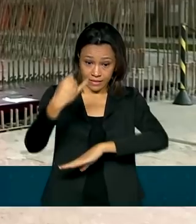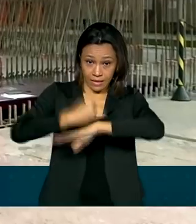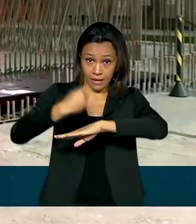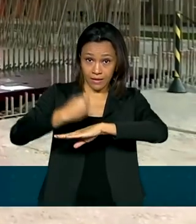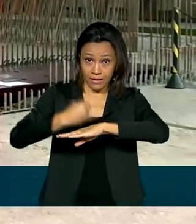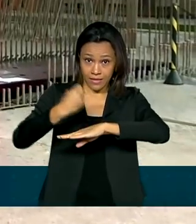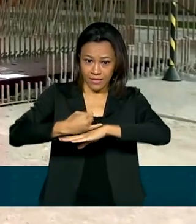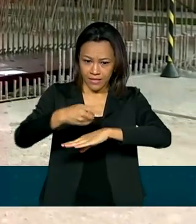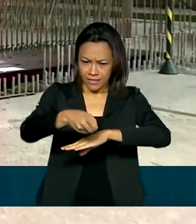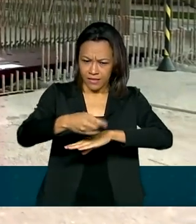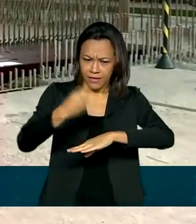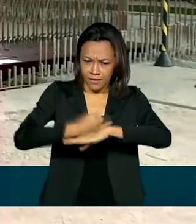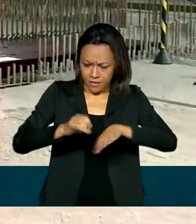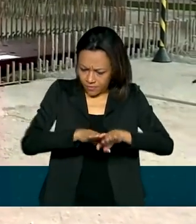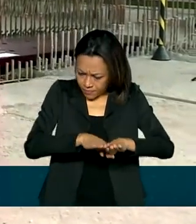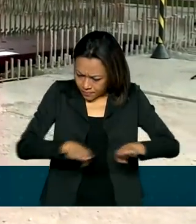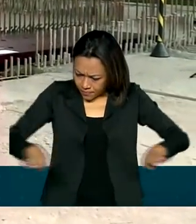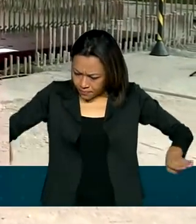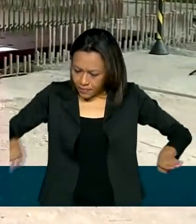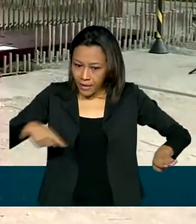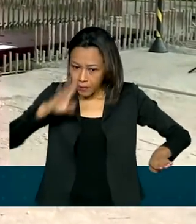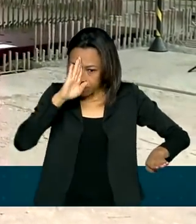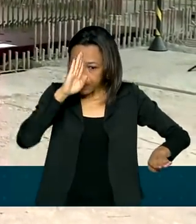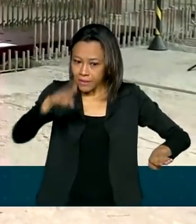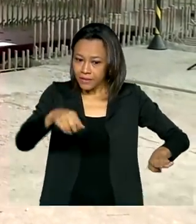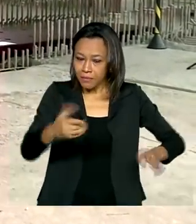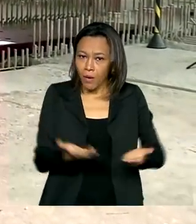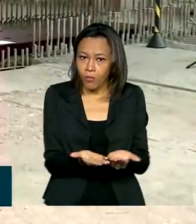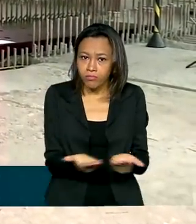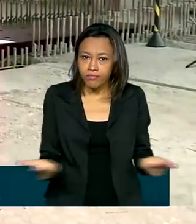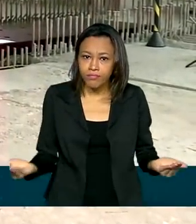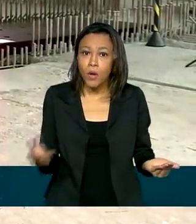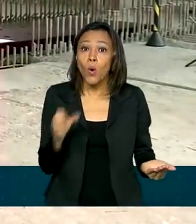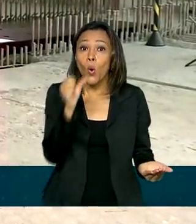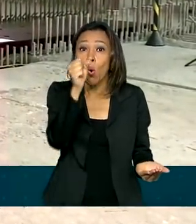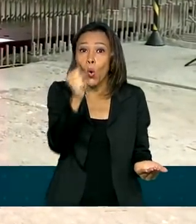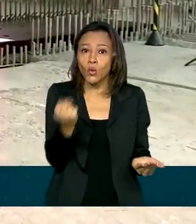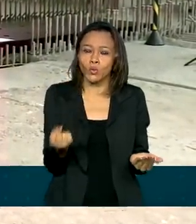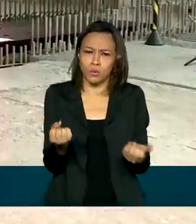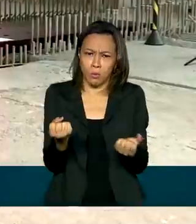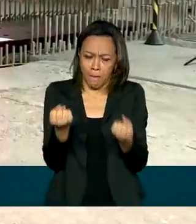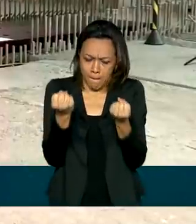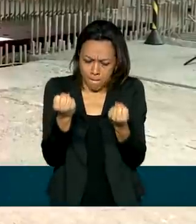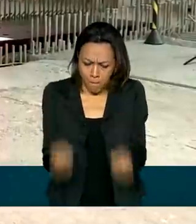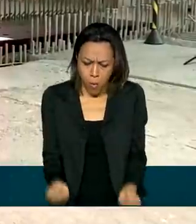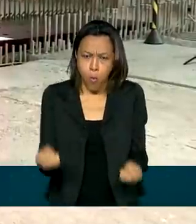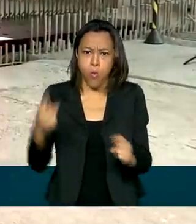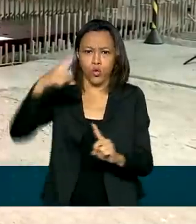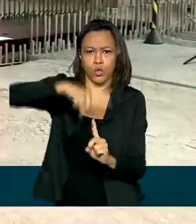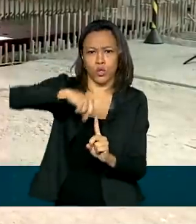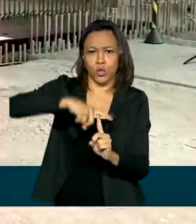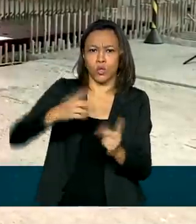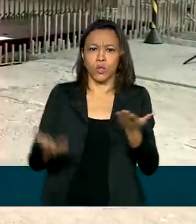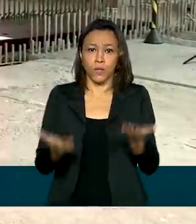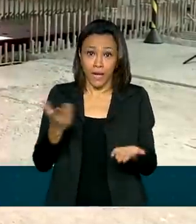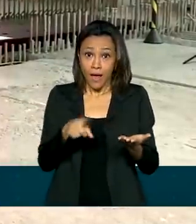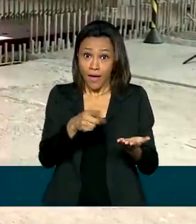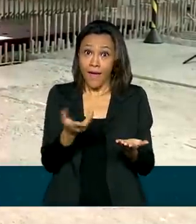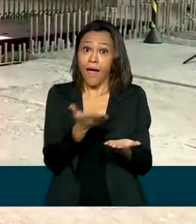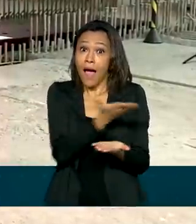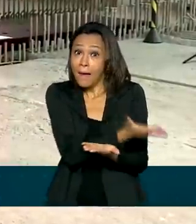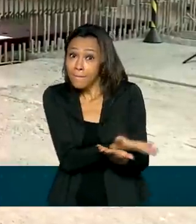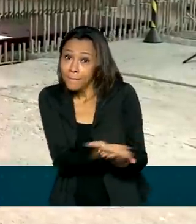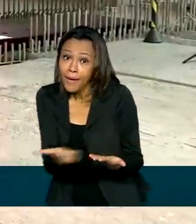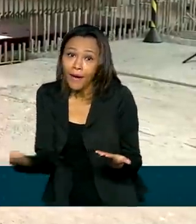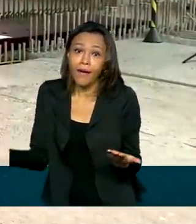fundamental do projeto do submarino nuclear. Com quase oito toneladas e meia, ela será a base do reator nuclear,